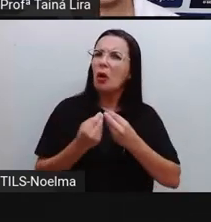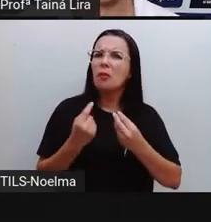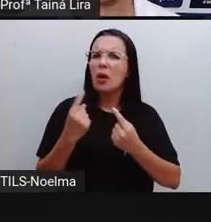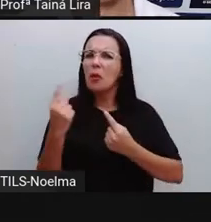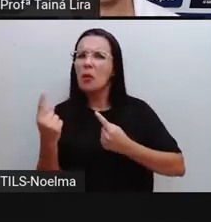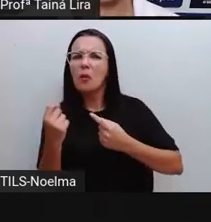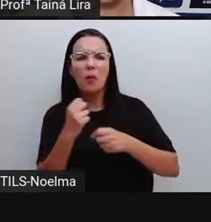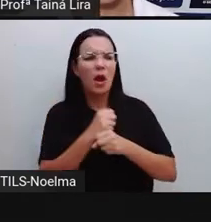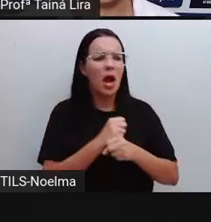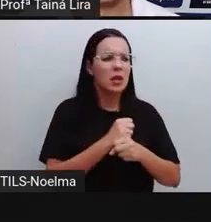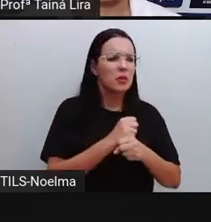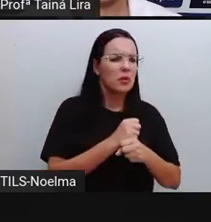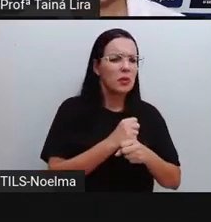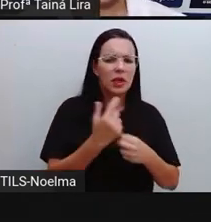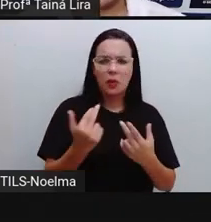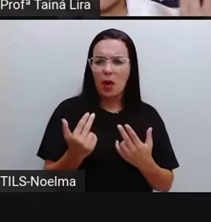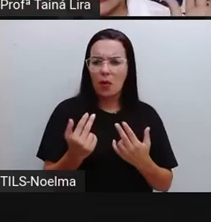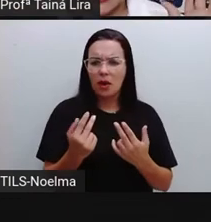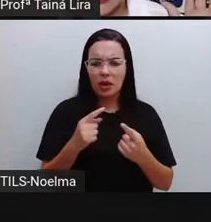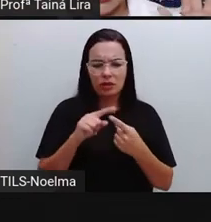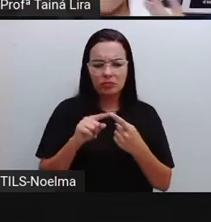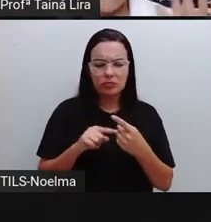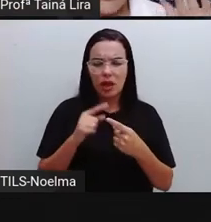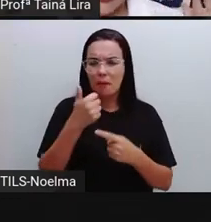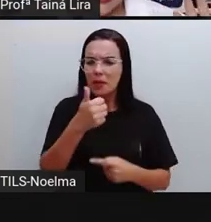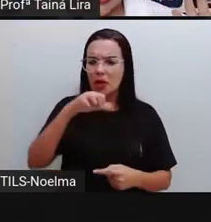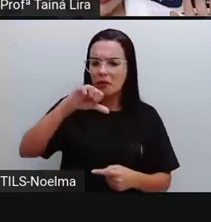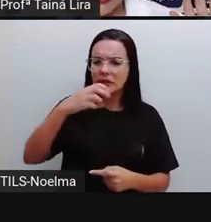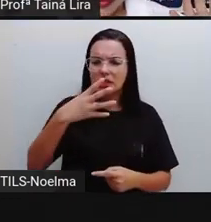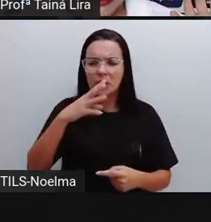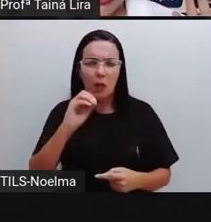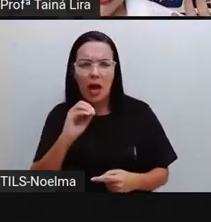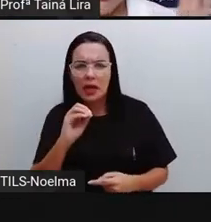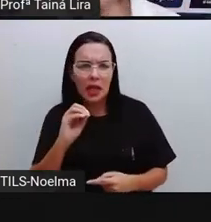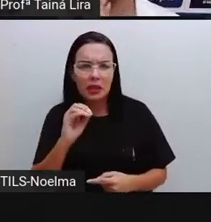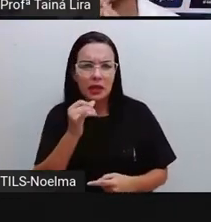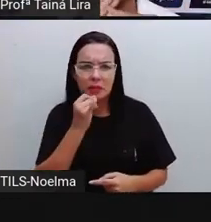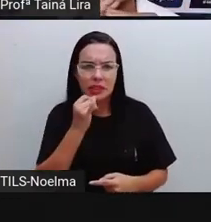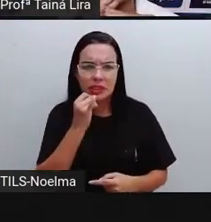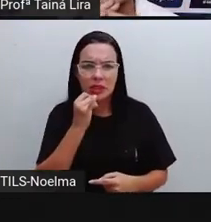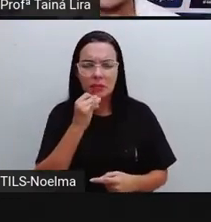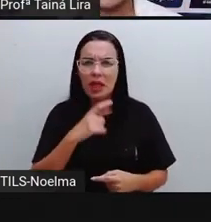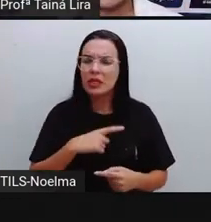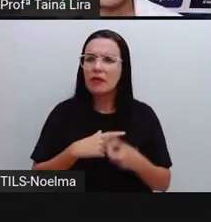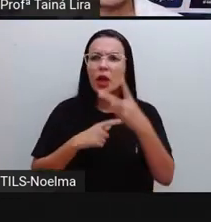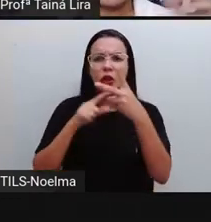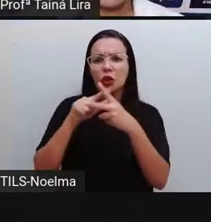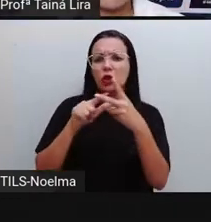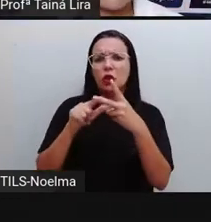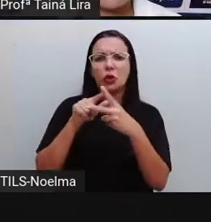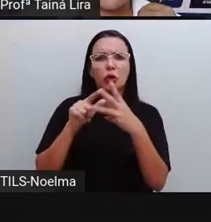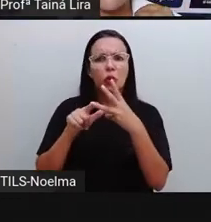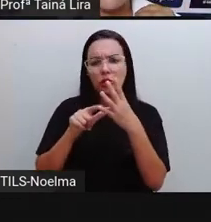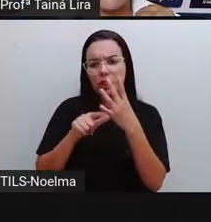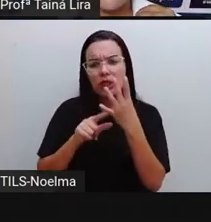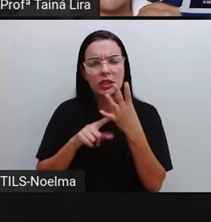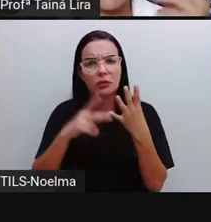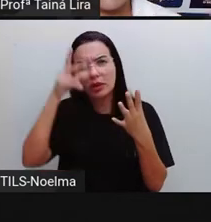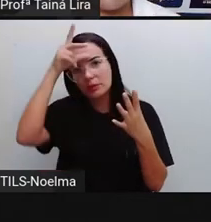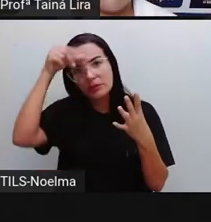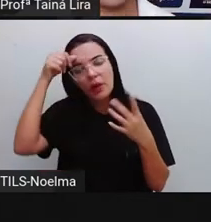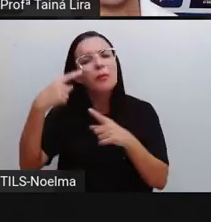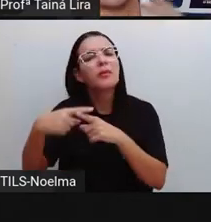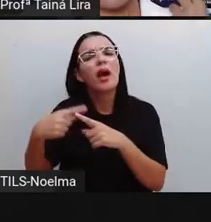no ano de 1940, vamos botar um ano assim, teve tantos prefeitos,